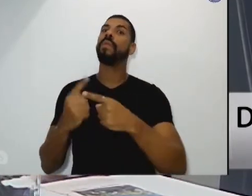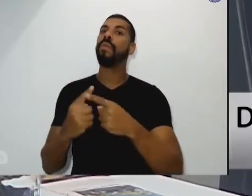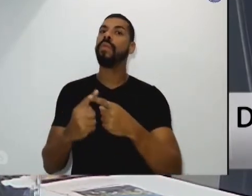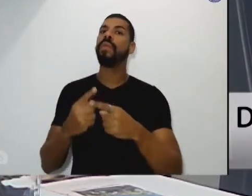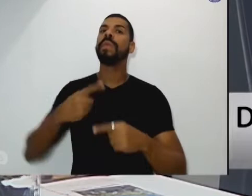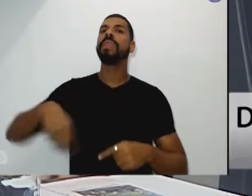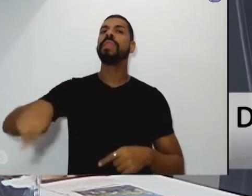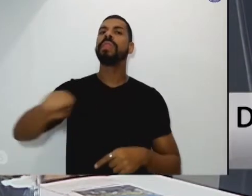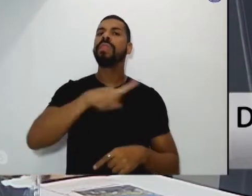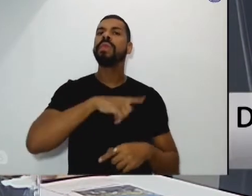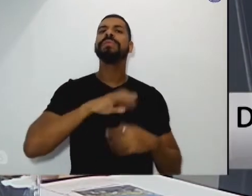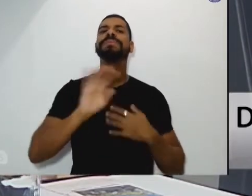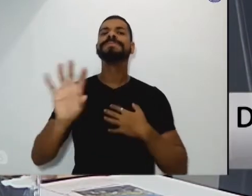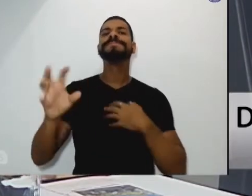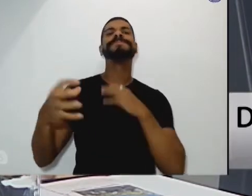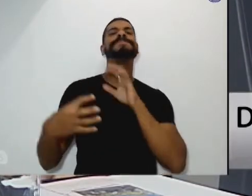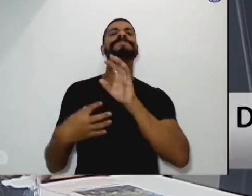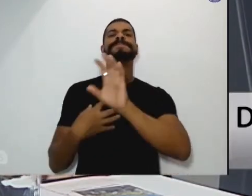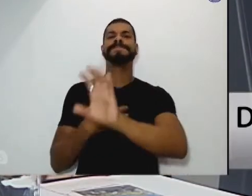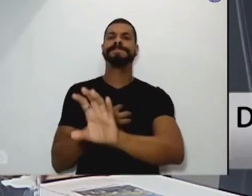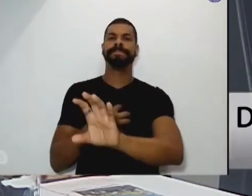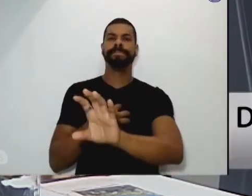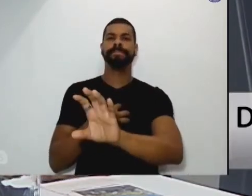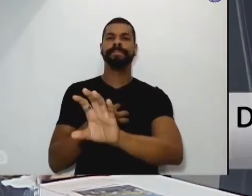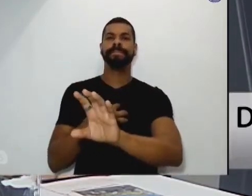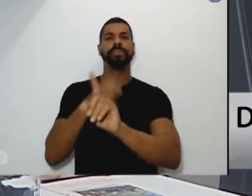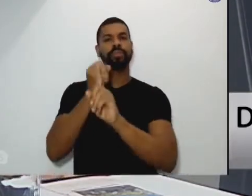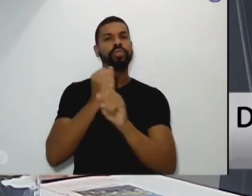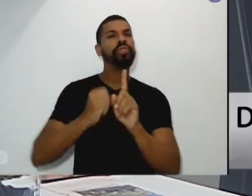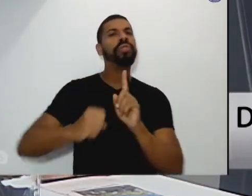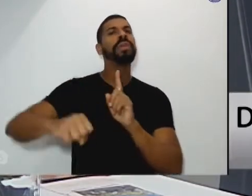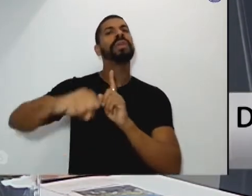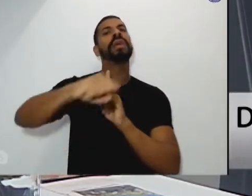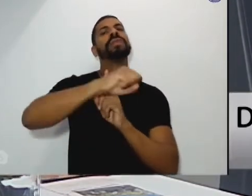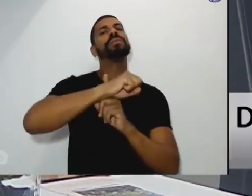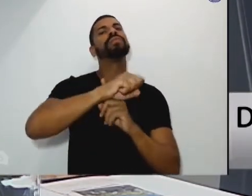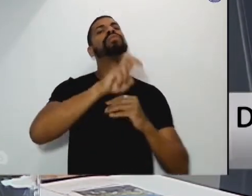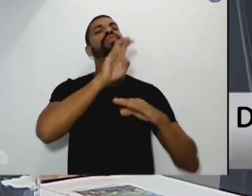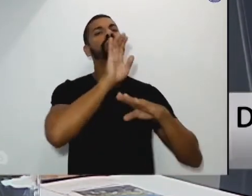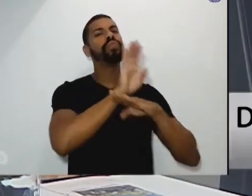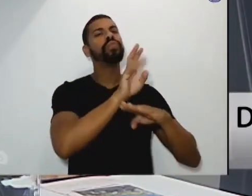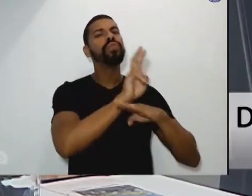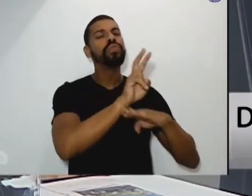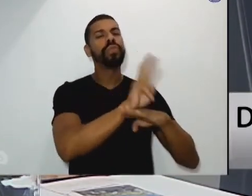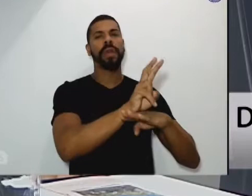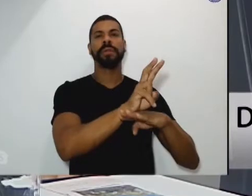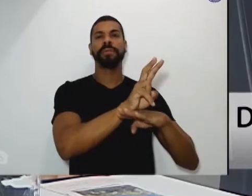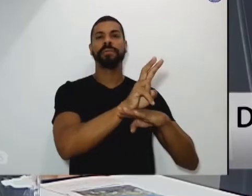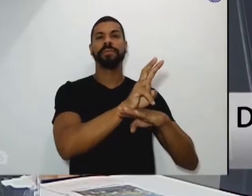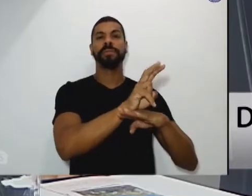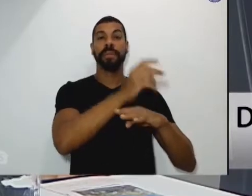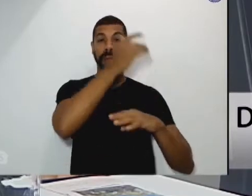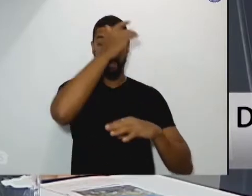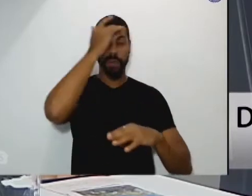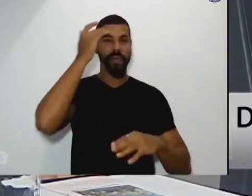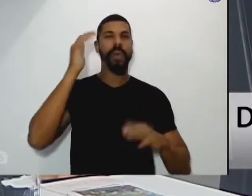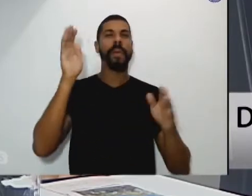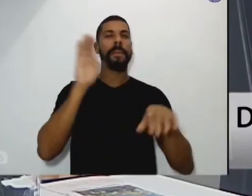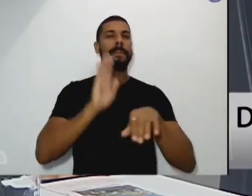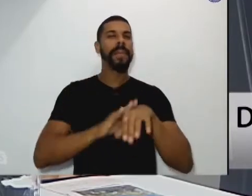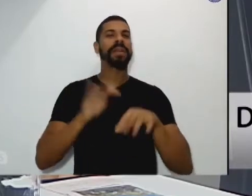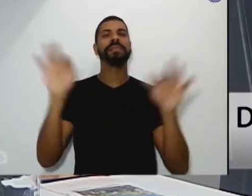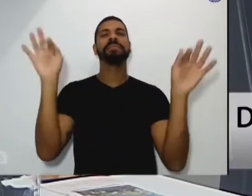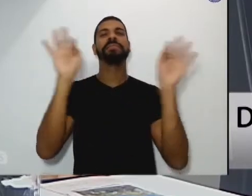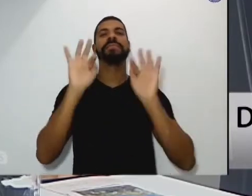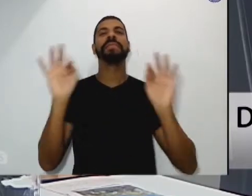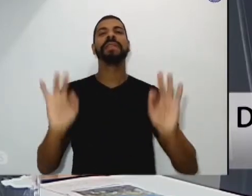se concretiza na solidariedade, no cuidado. Bem-aventurados os misericordiosos